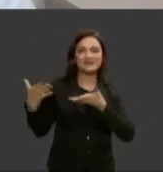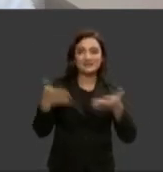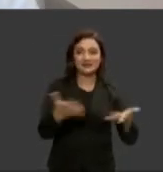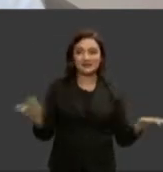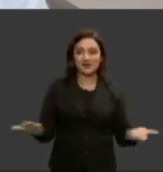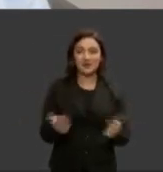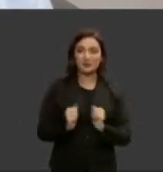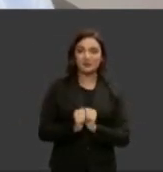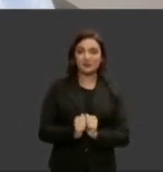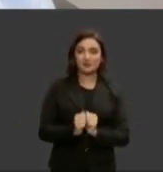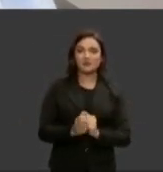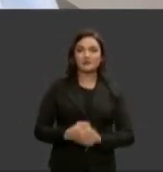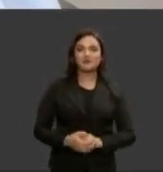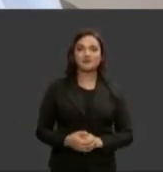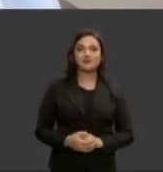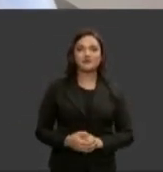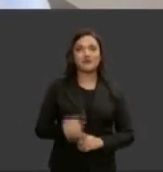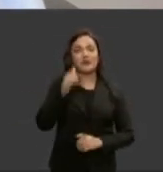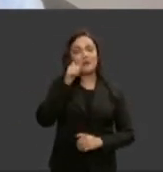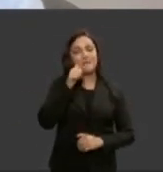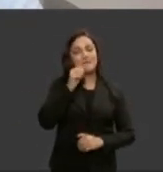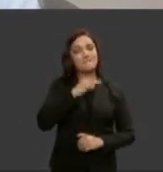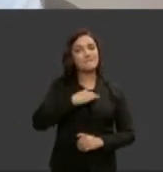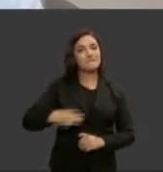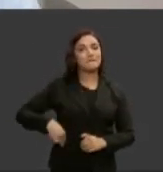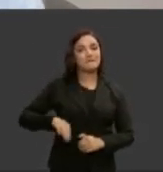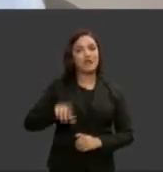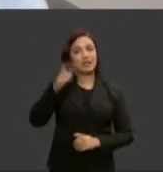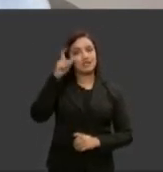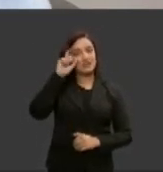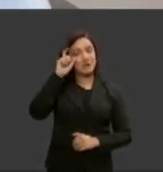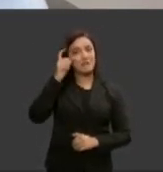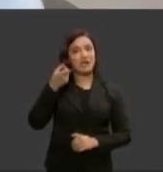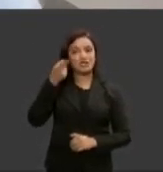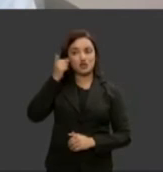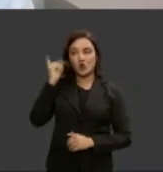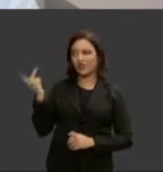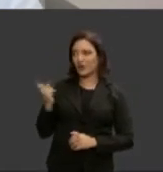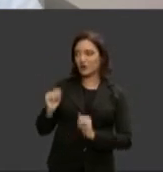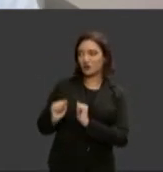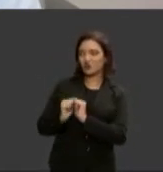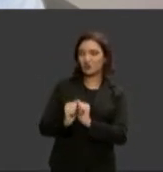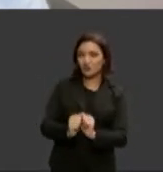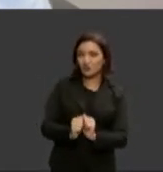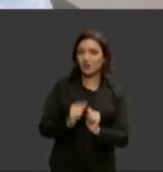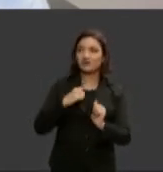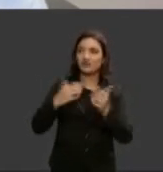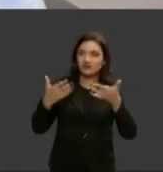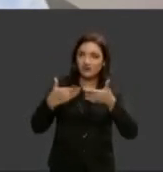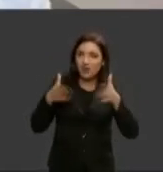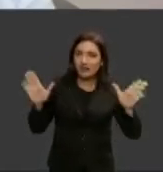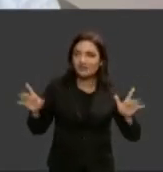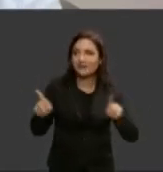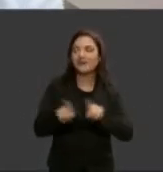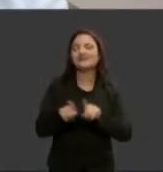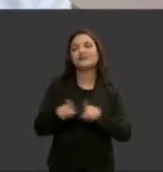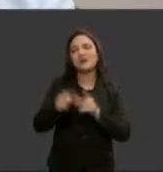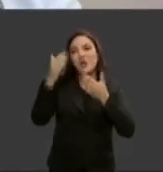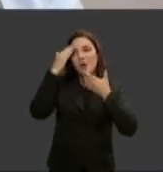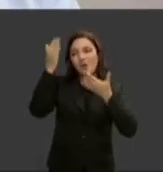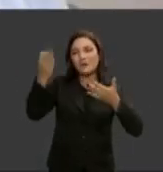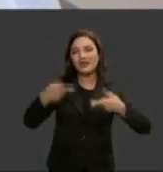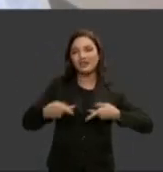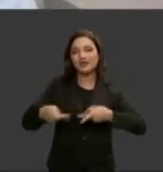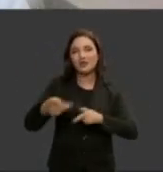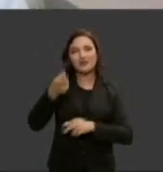Fernanda a ministra Damares ontem estivemos juntas no lançamento muito obrigado ministra pelo convite